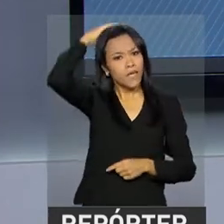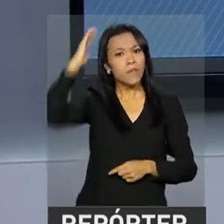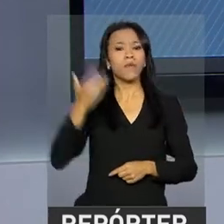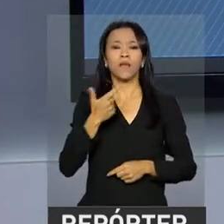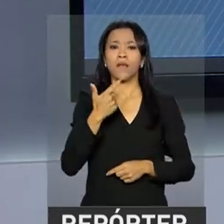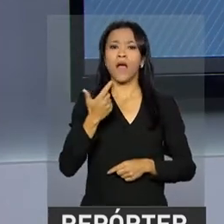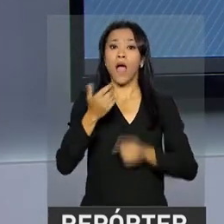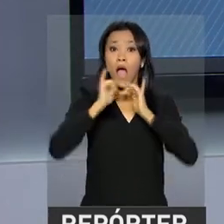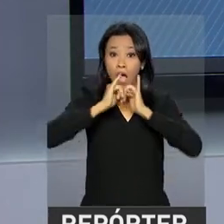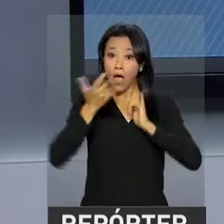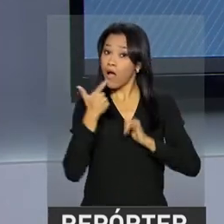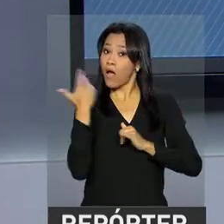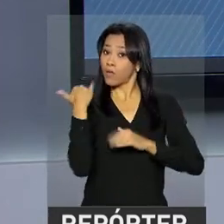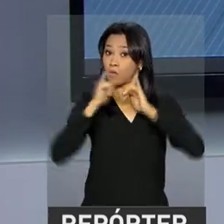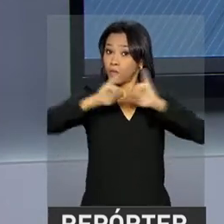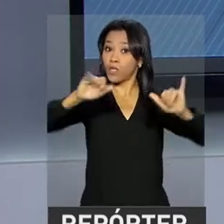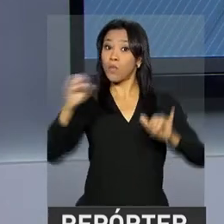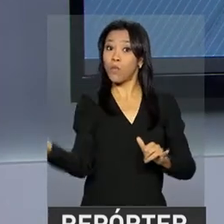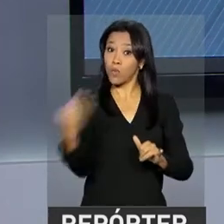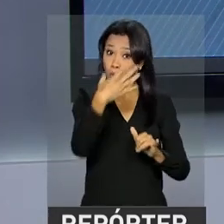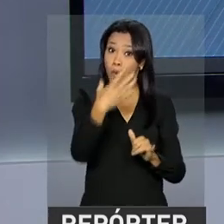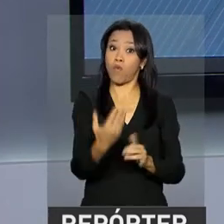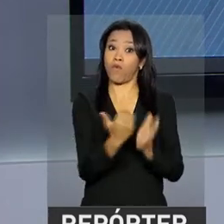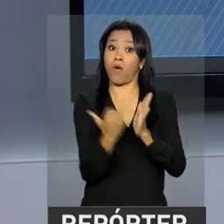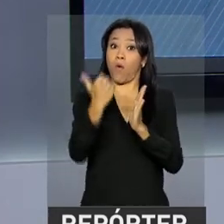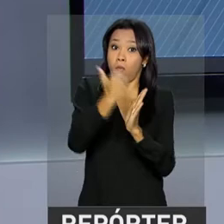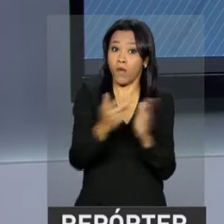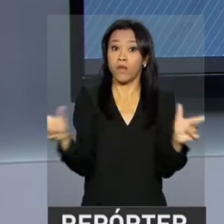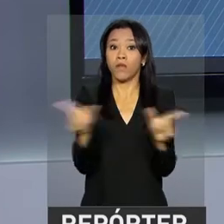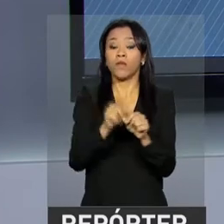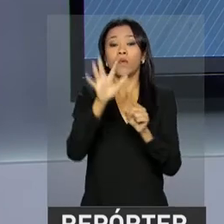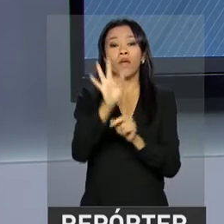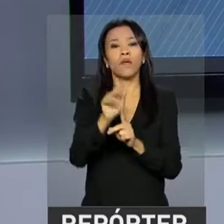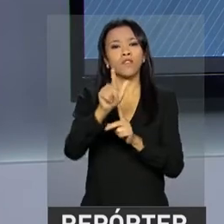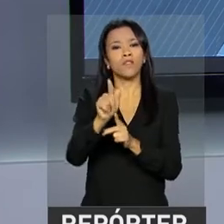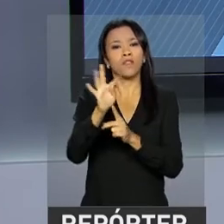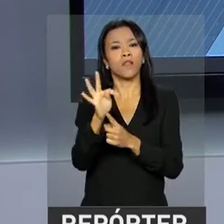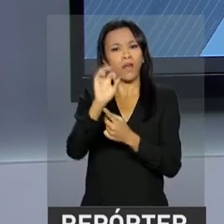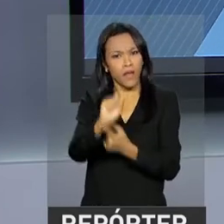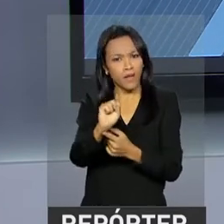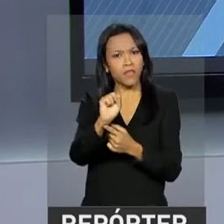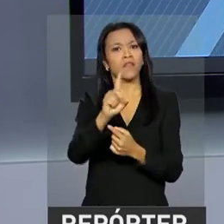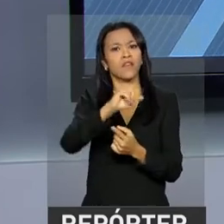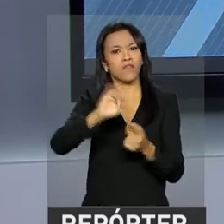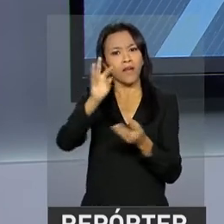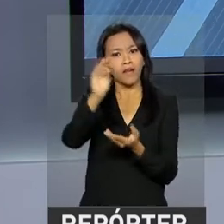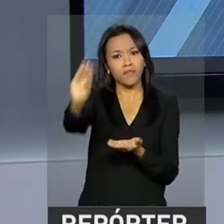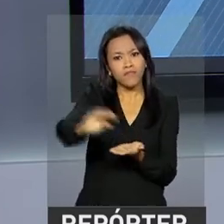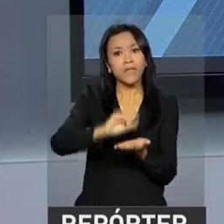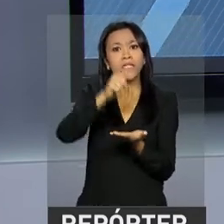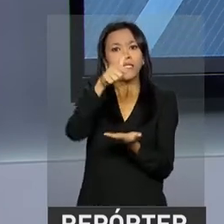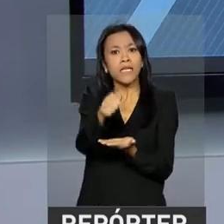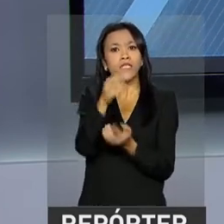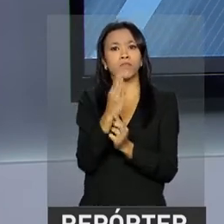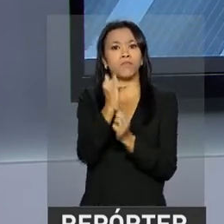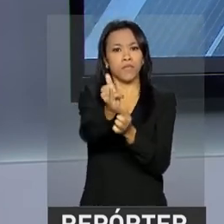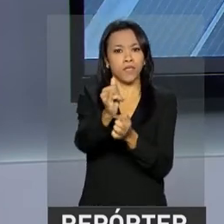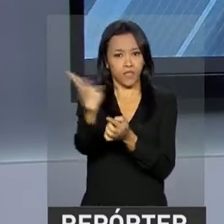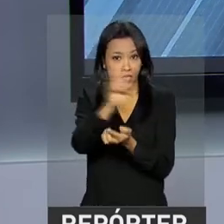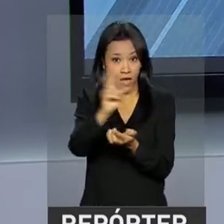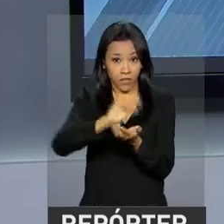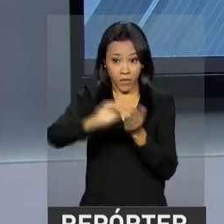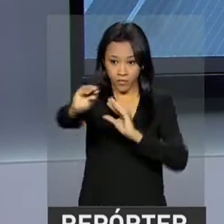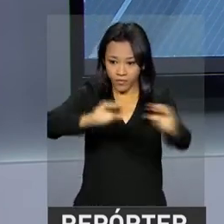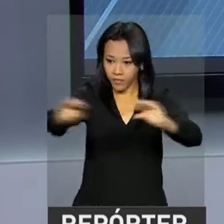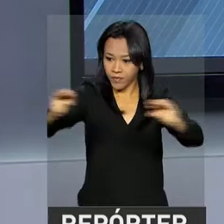anunciou uma nova remuneração do FGTS, que vai transferir este ano mais de 7 bilhões de reais para as